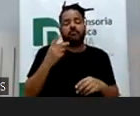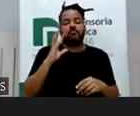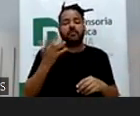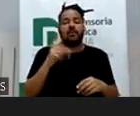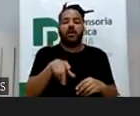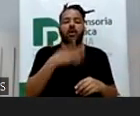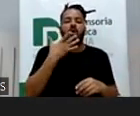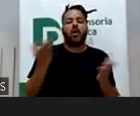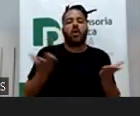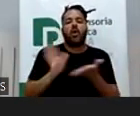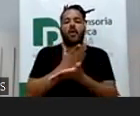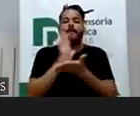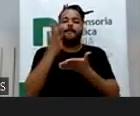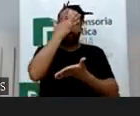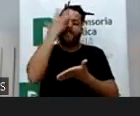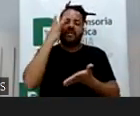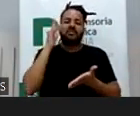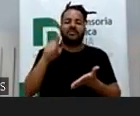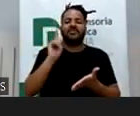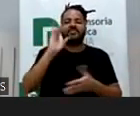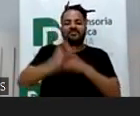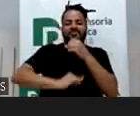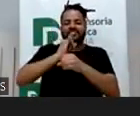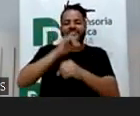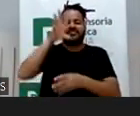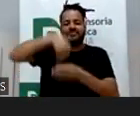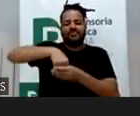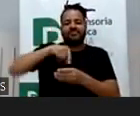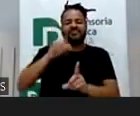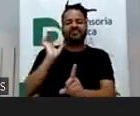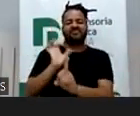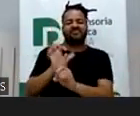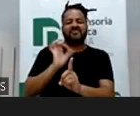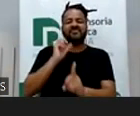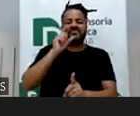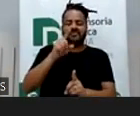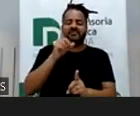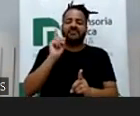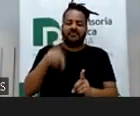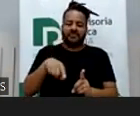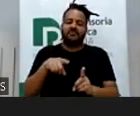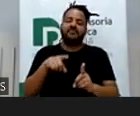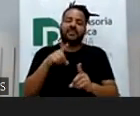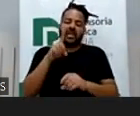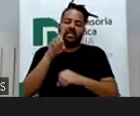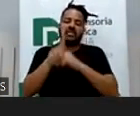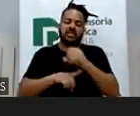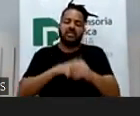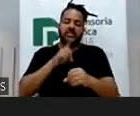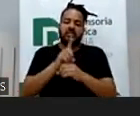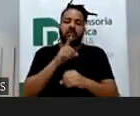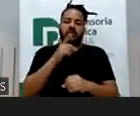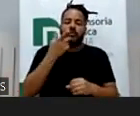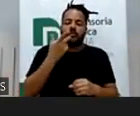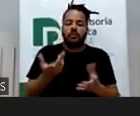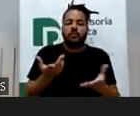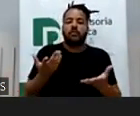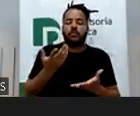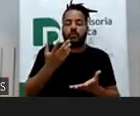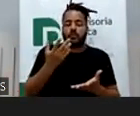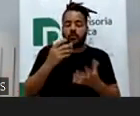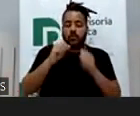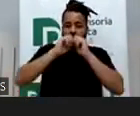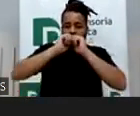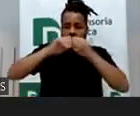blogueiras que já são blogueiras, já são influenciadoras digitais, que é o termo atual, porque não existe nem mais quase blog, as influenciadoras